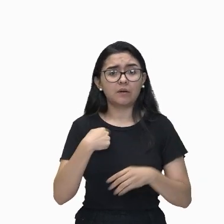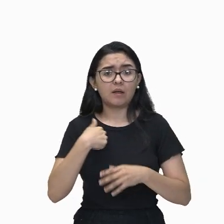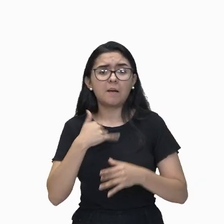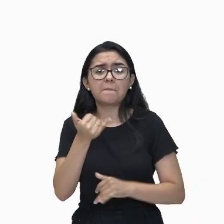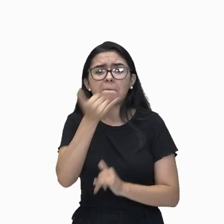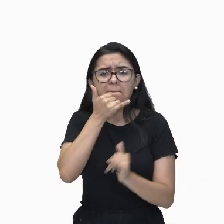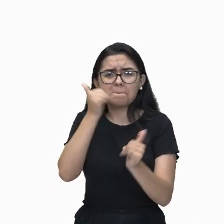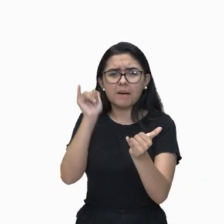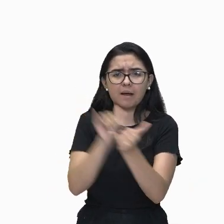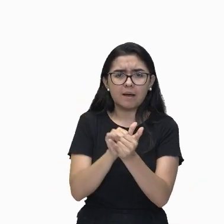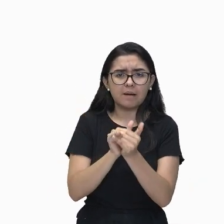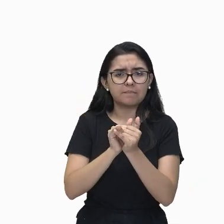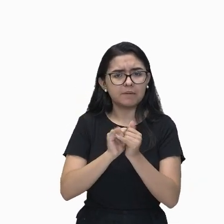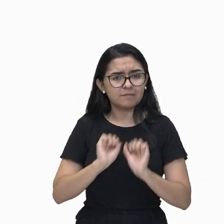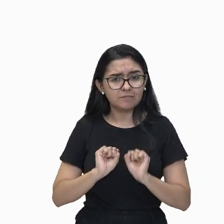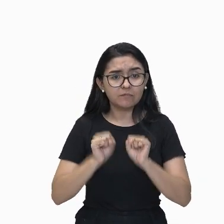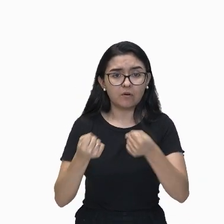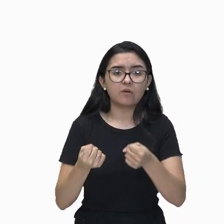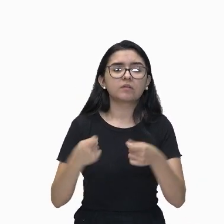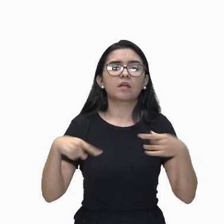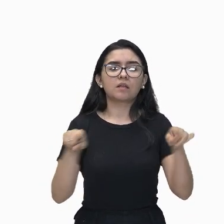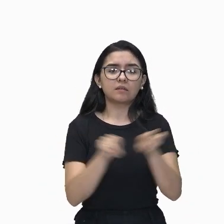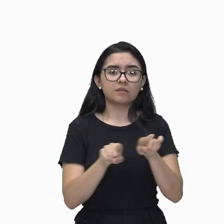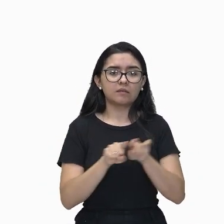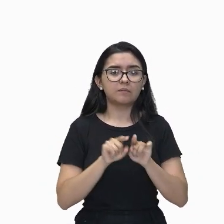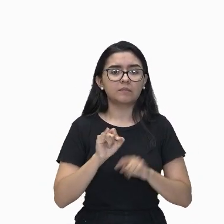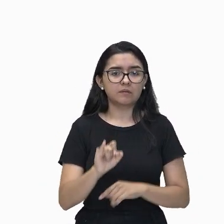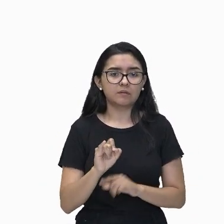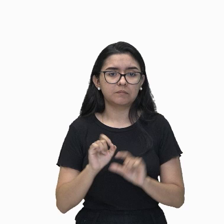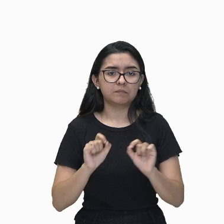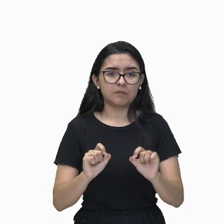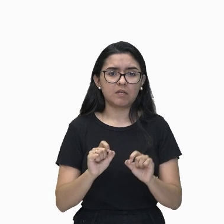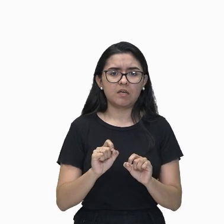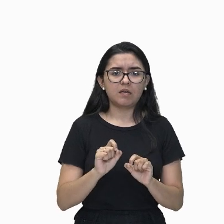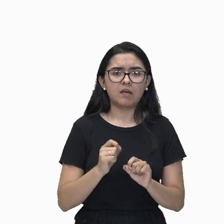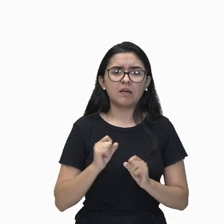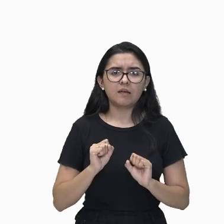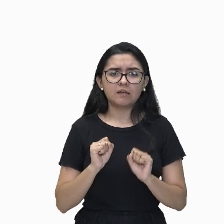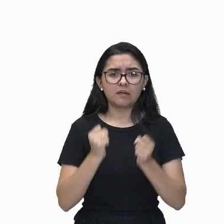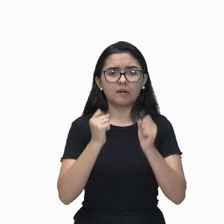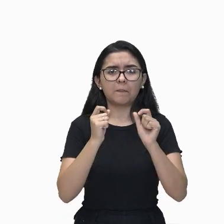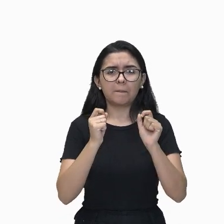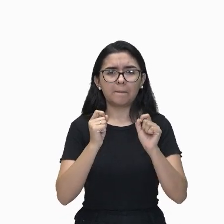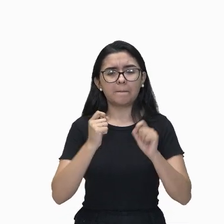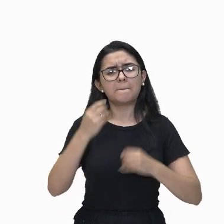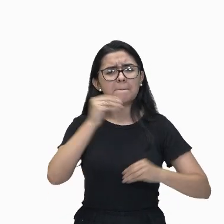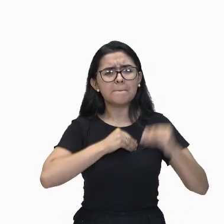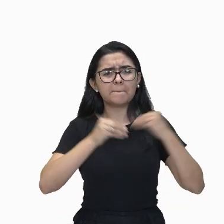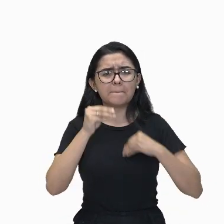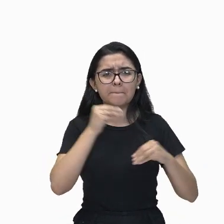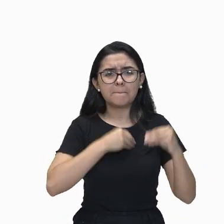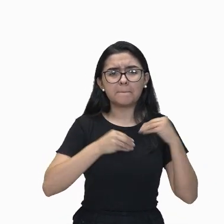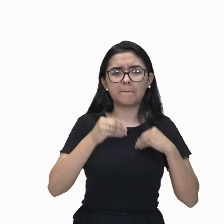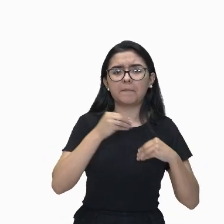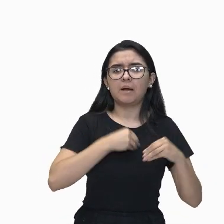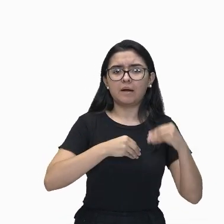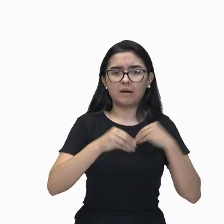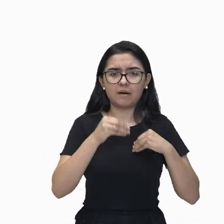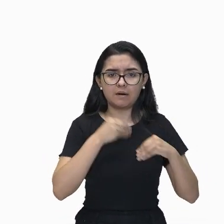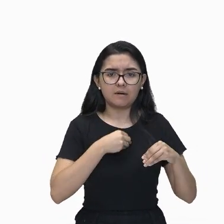empenhado. Se basta a vos irar tanto pecado, a abrandar-vos